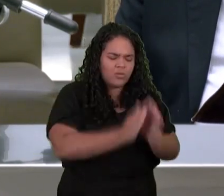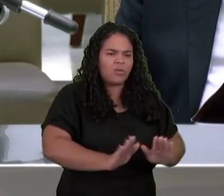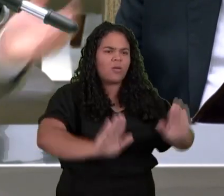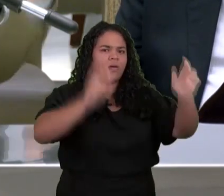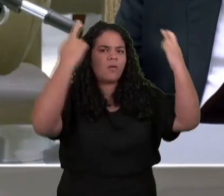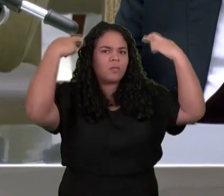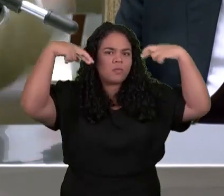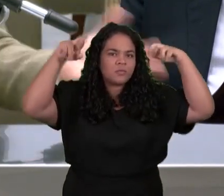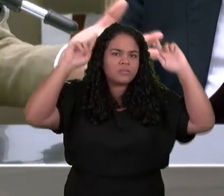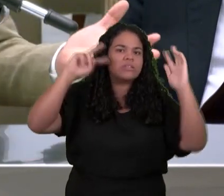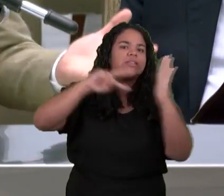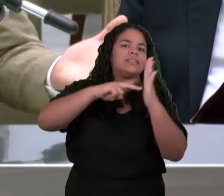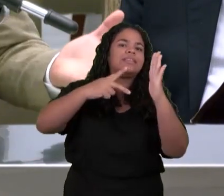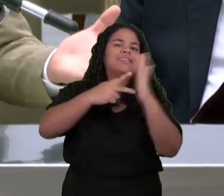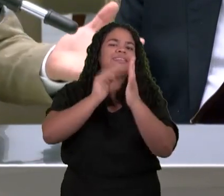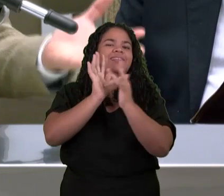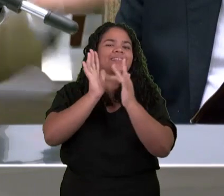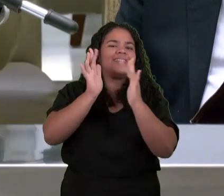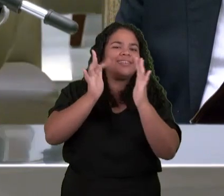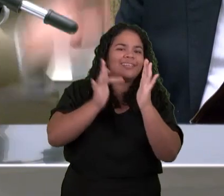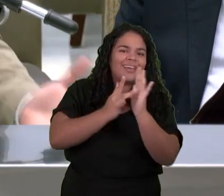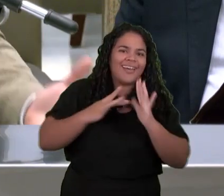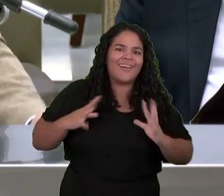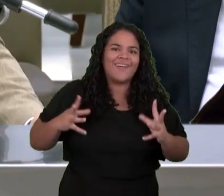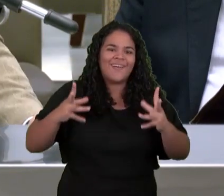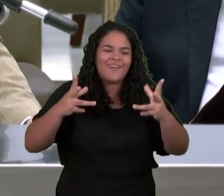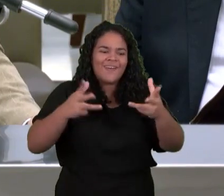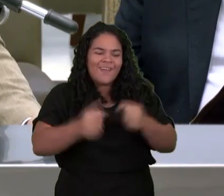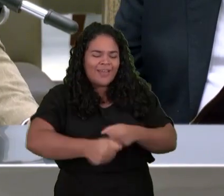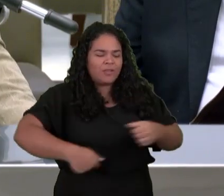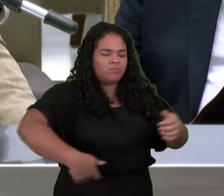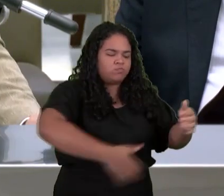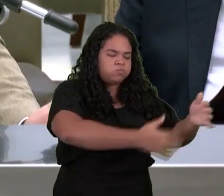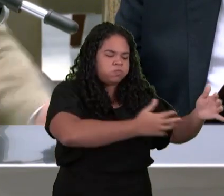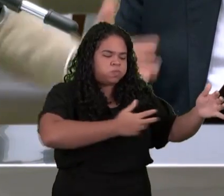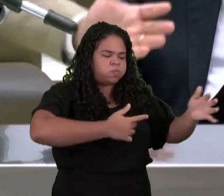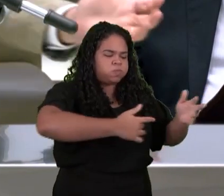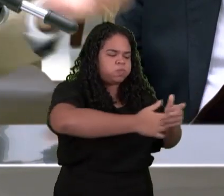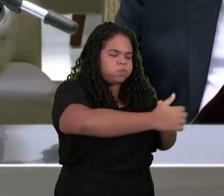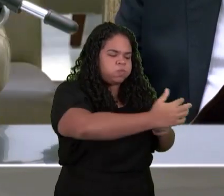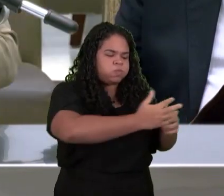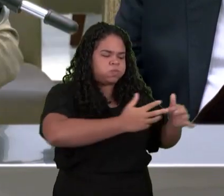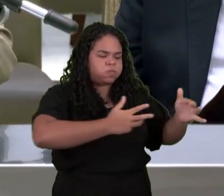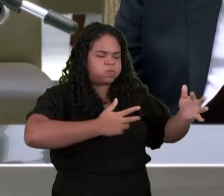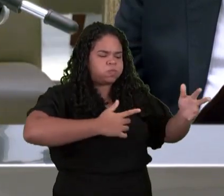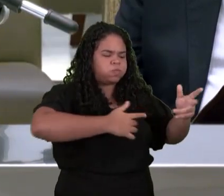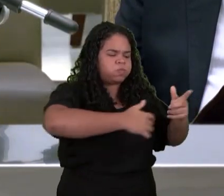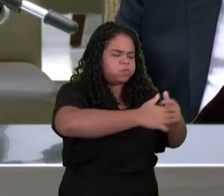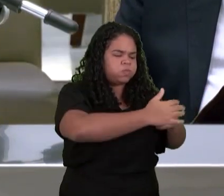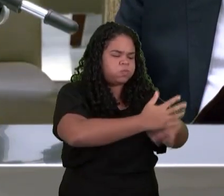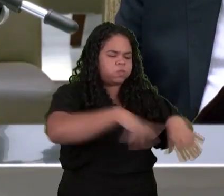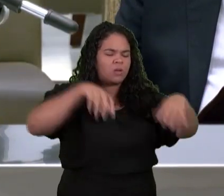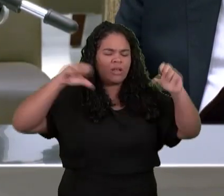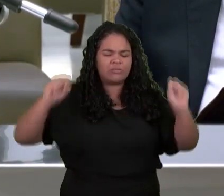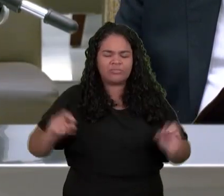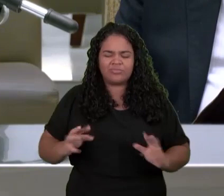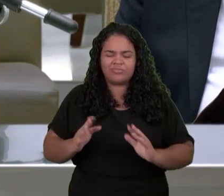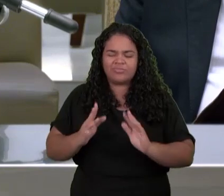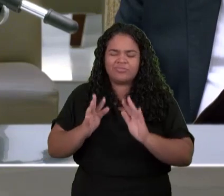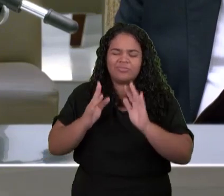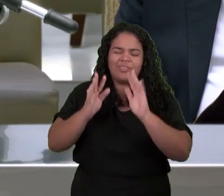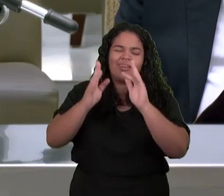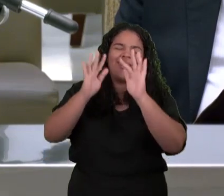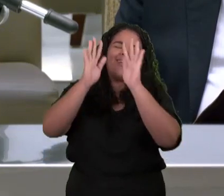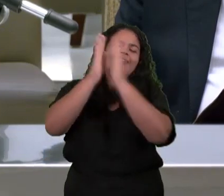com eles Arpas E salvas De ouro Cheias De incenso Que são As